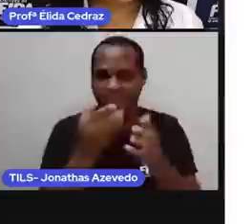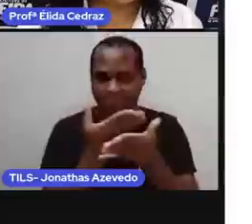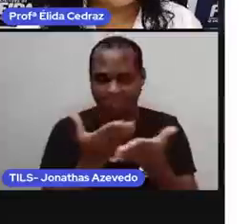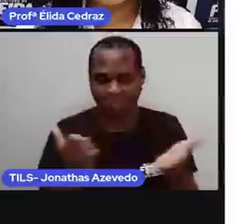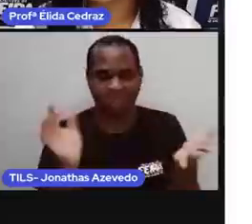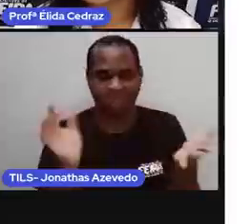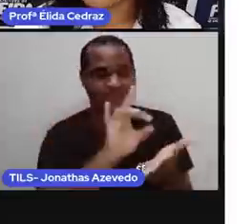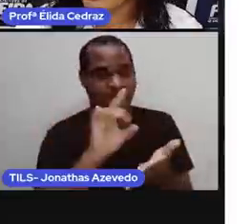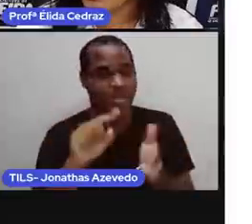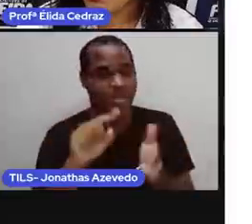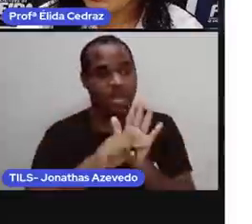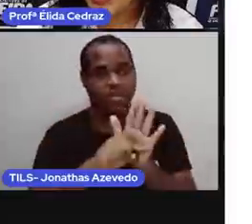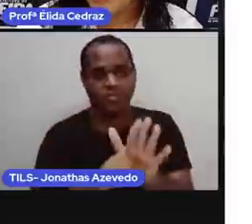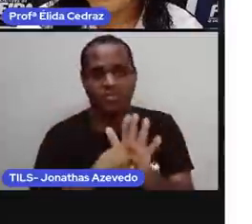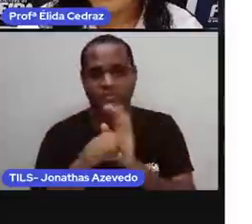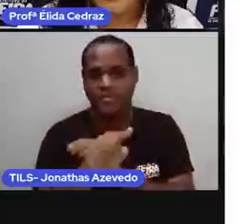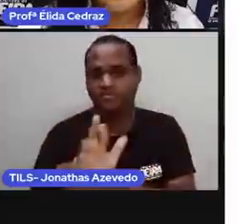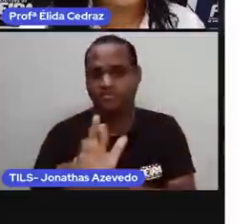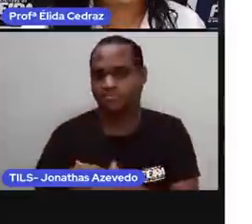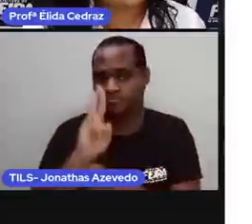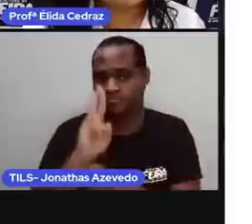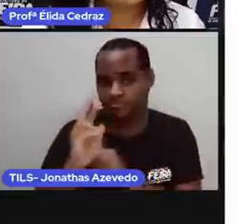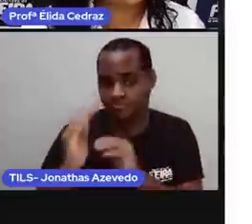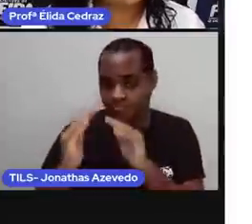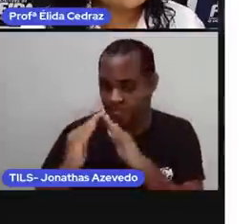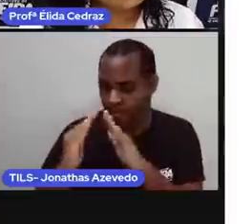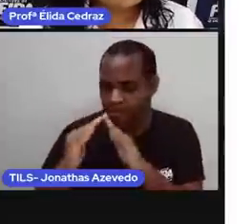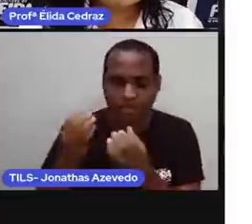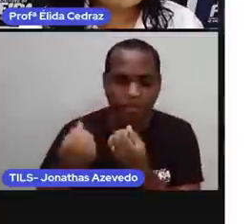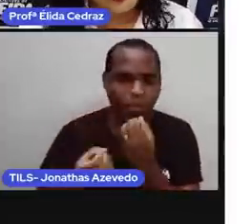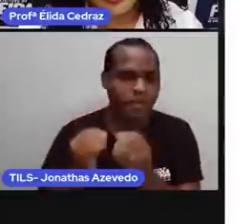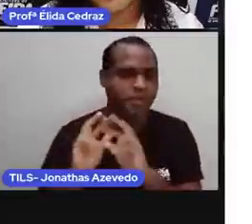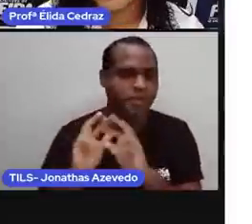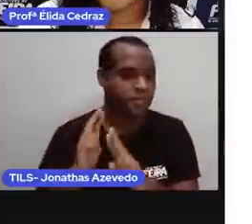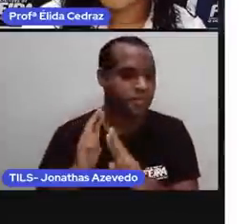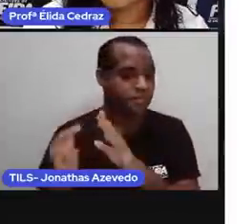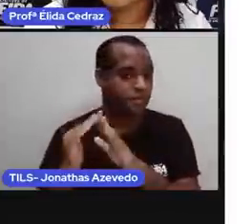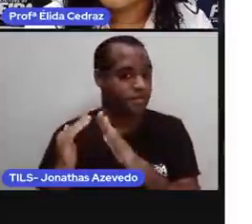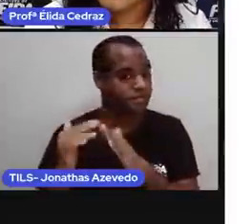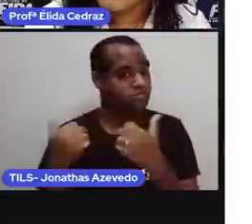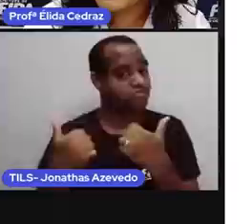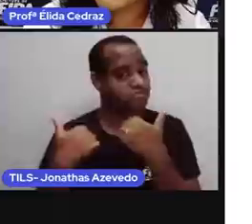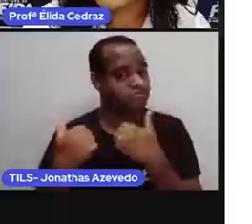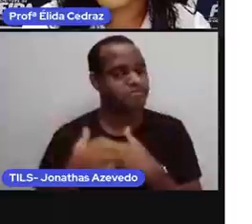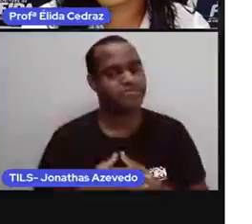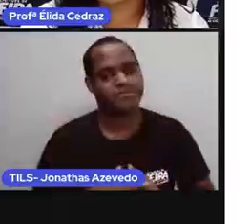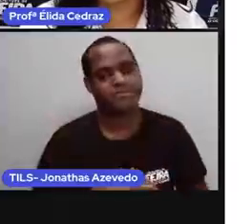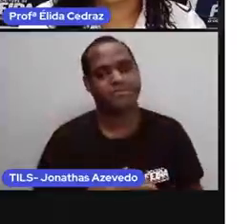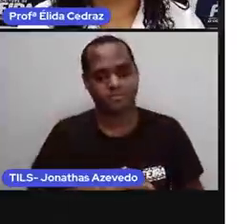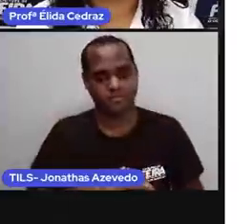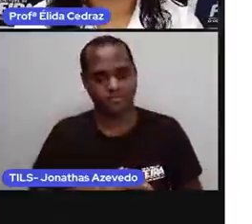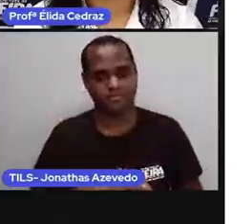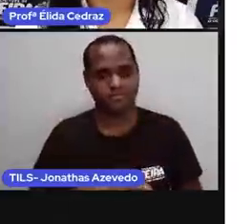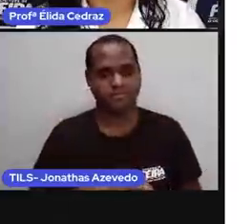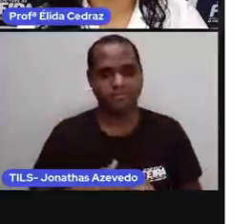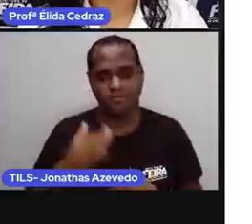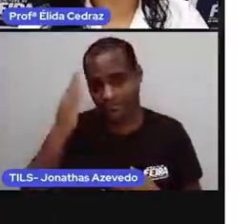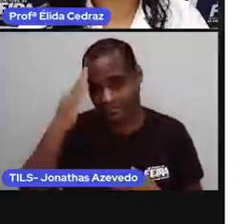você e o seu responsável a executar as tarefinhas de casa. Vamos entender a atividade.